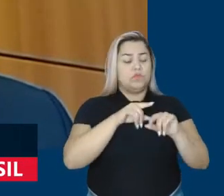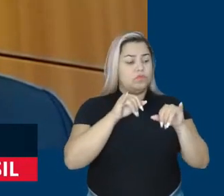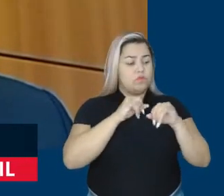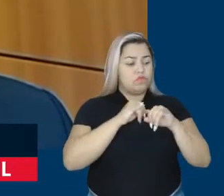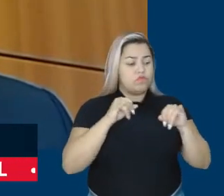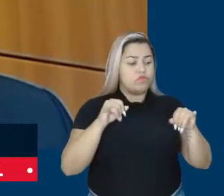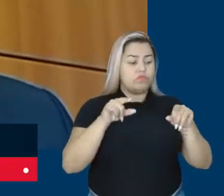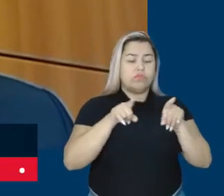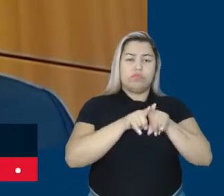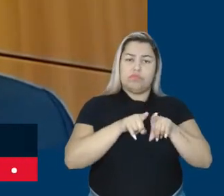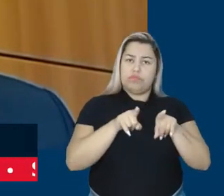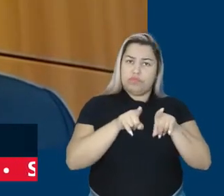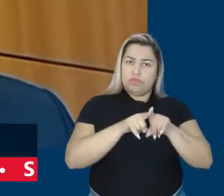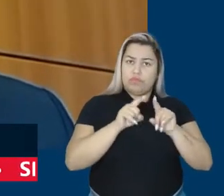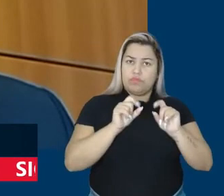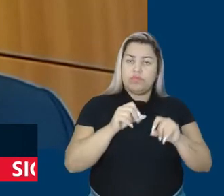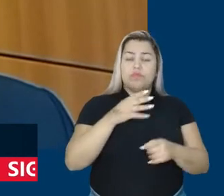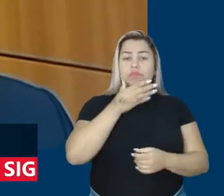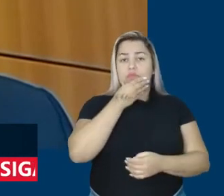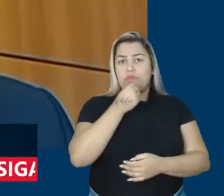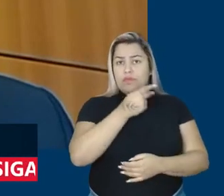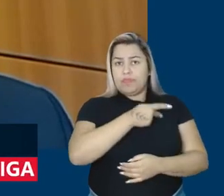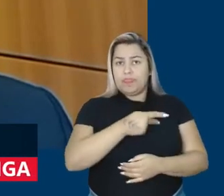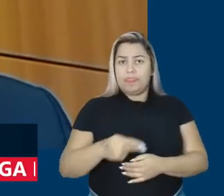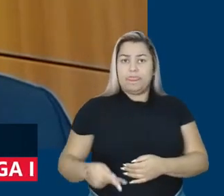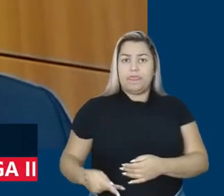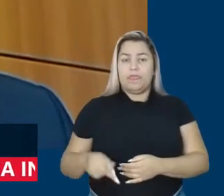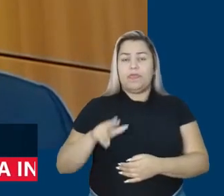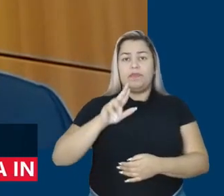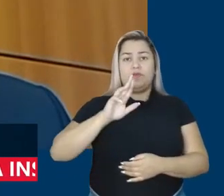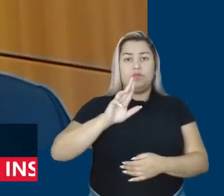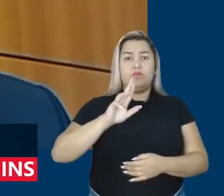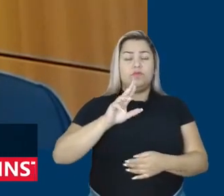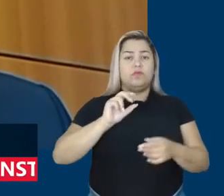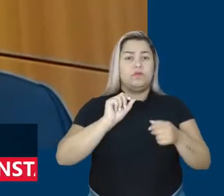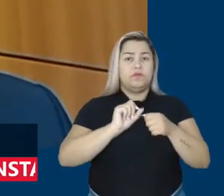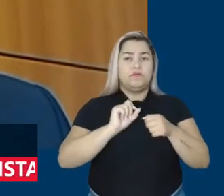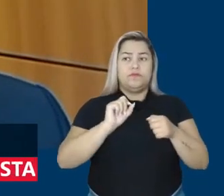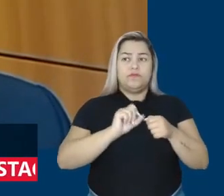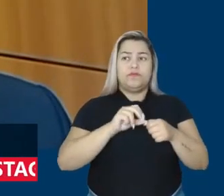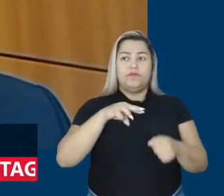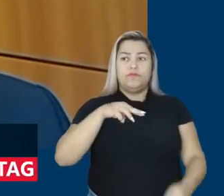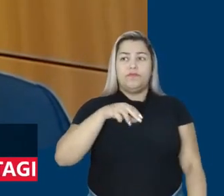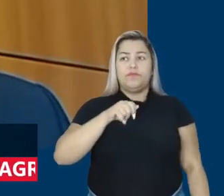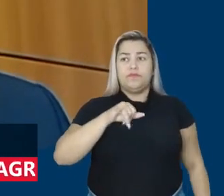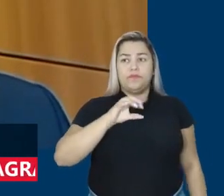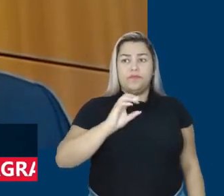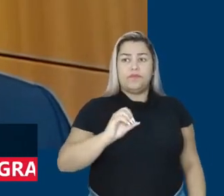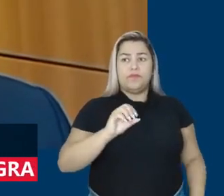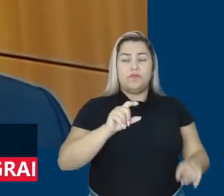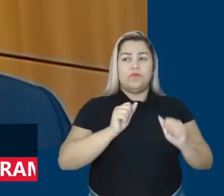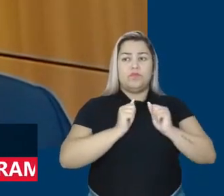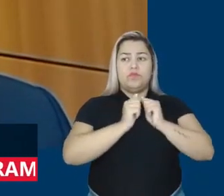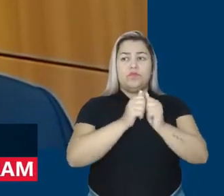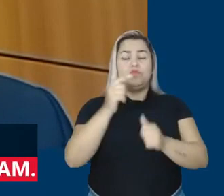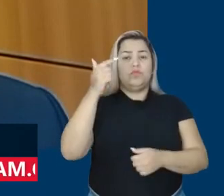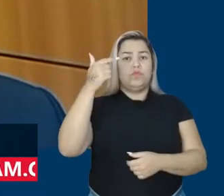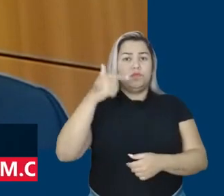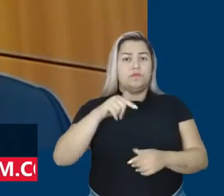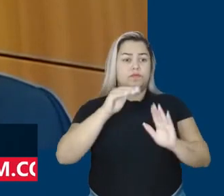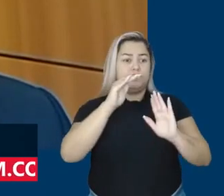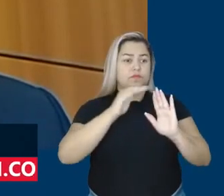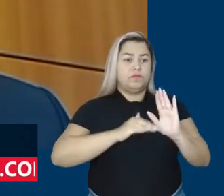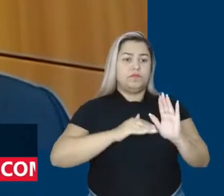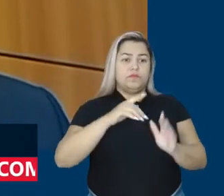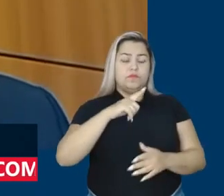inclusive, que o presidente Lula fez agora em maio é que aumenta a esperança junto com outras medidas que ele já